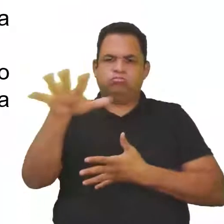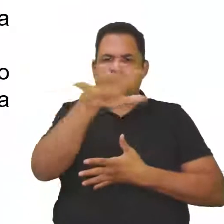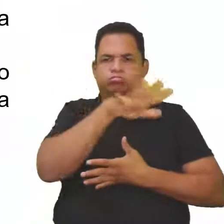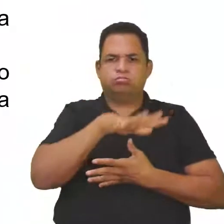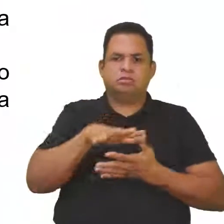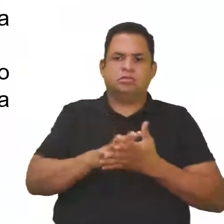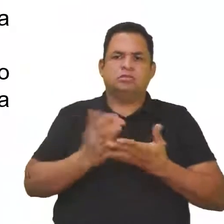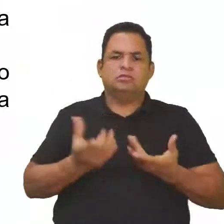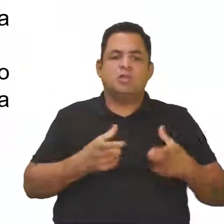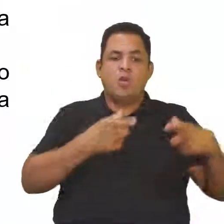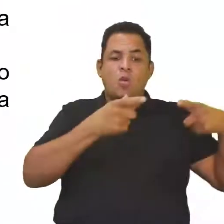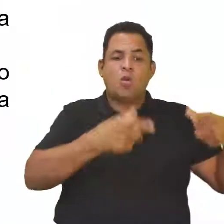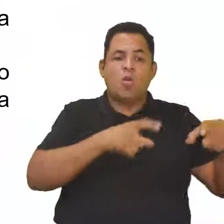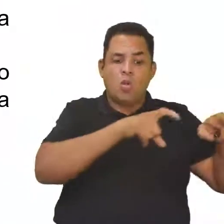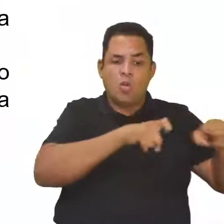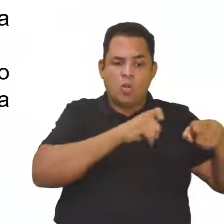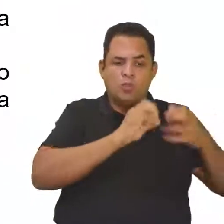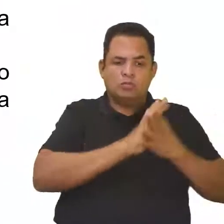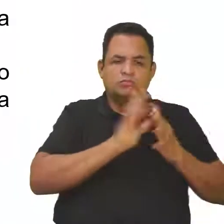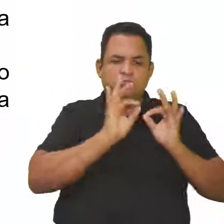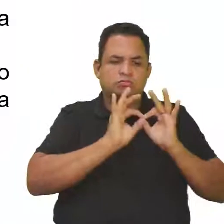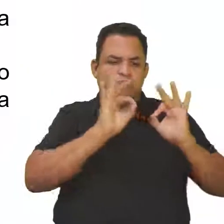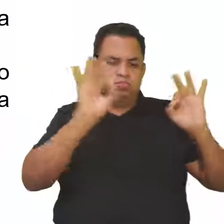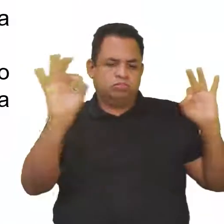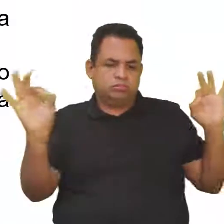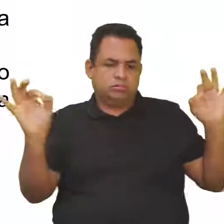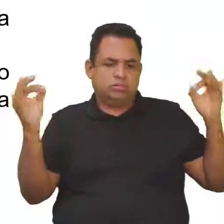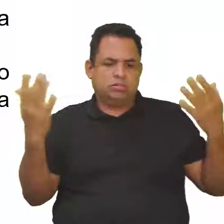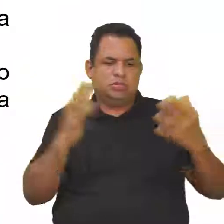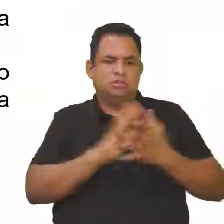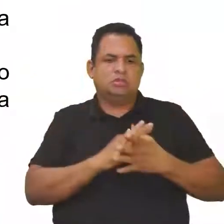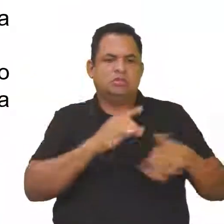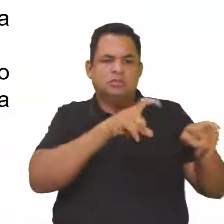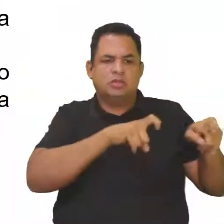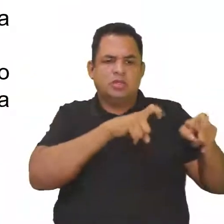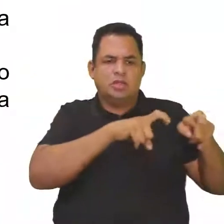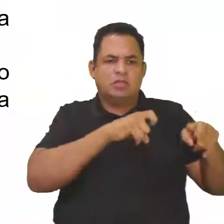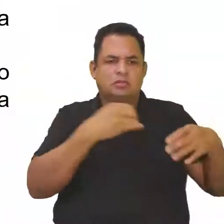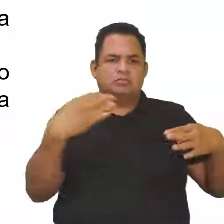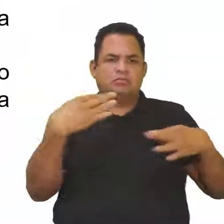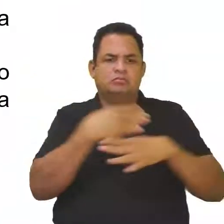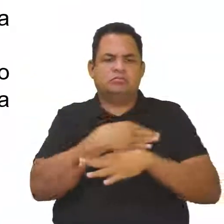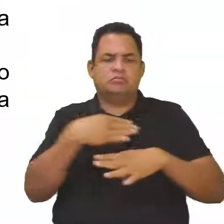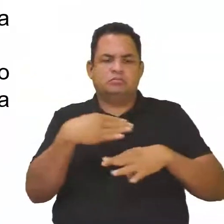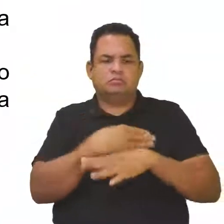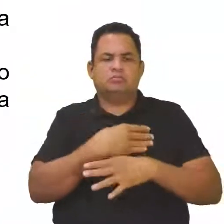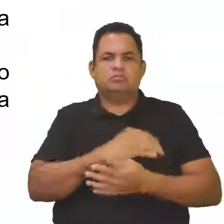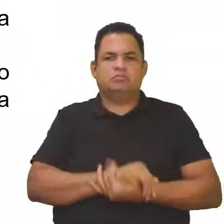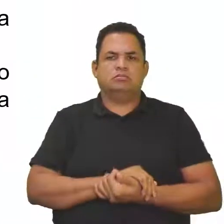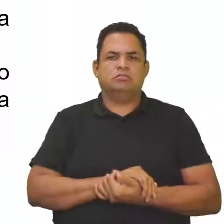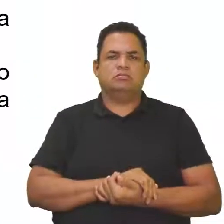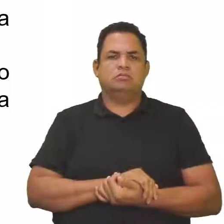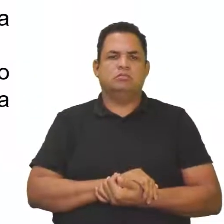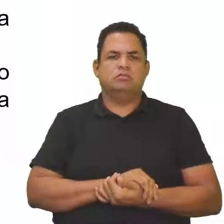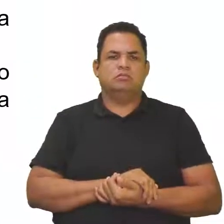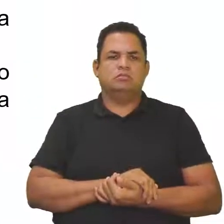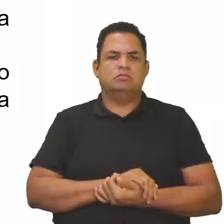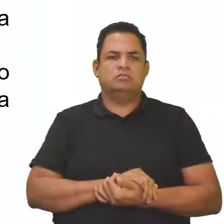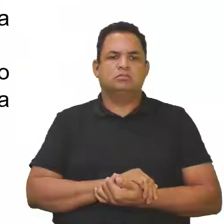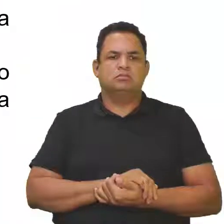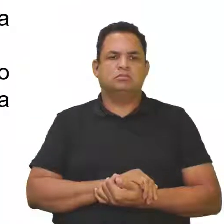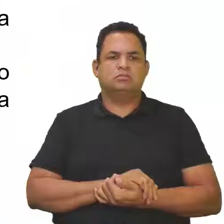áreas rurais distantes das áreas urbanas. Isso aqui é um ponto muito importante da gente